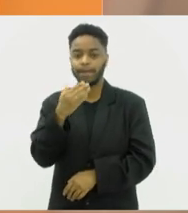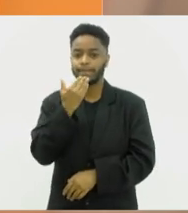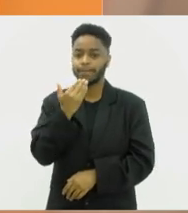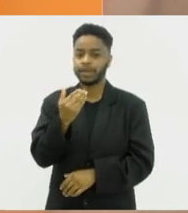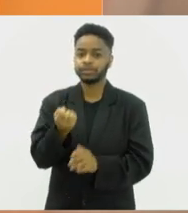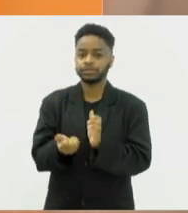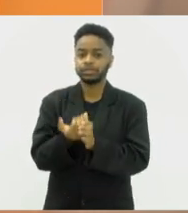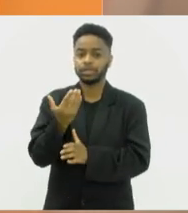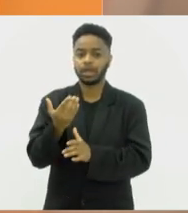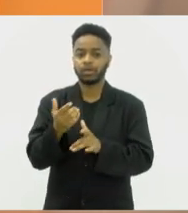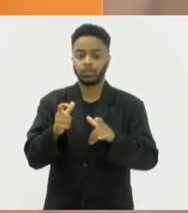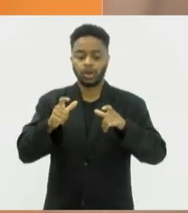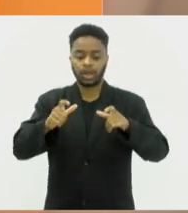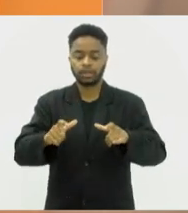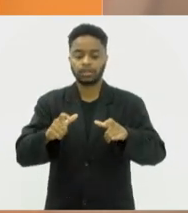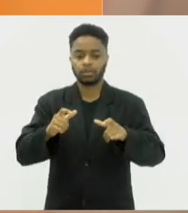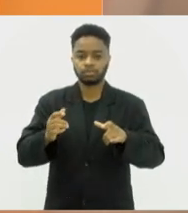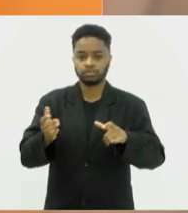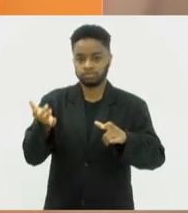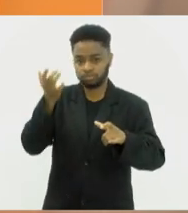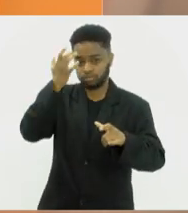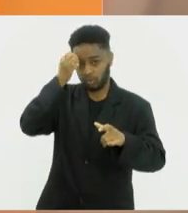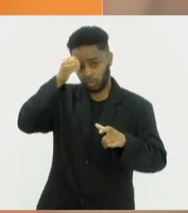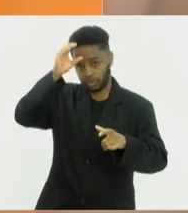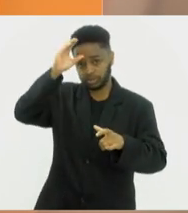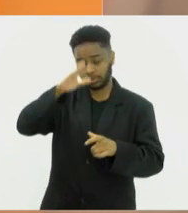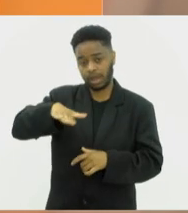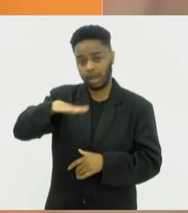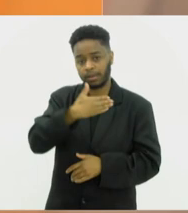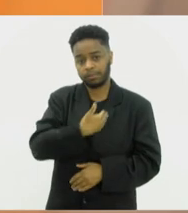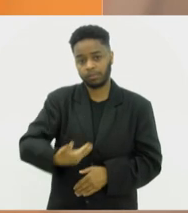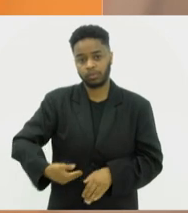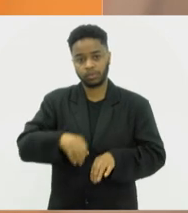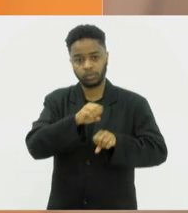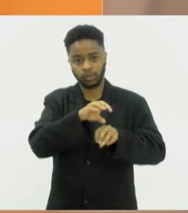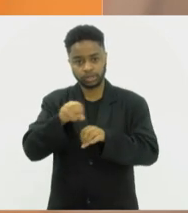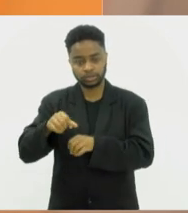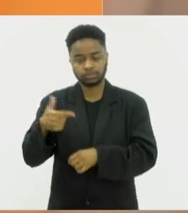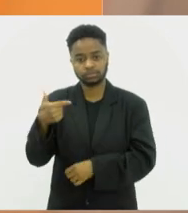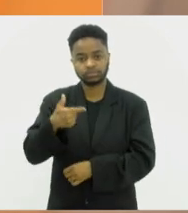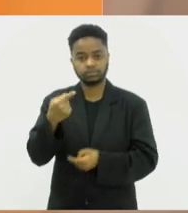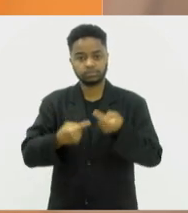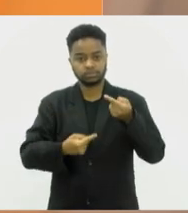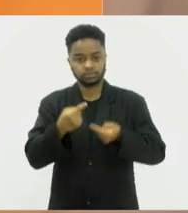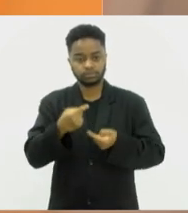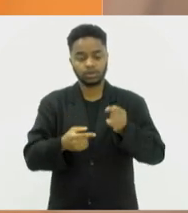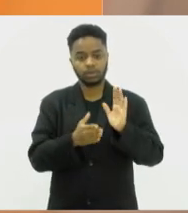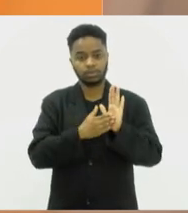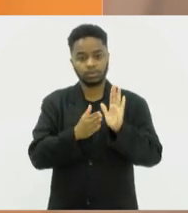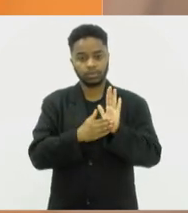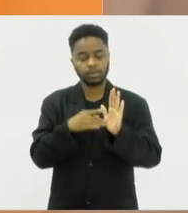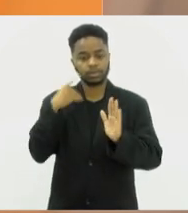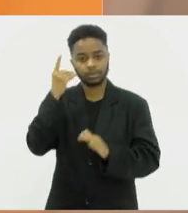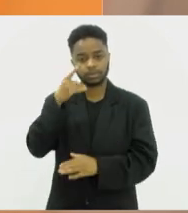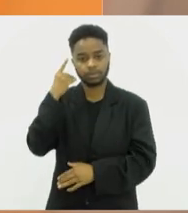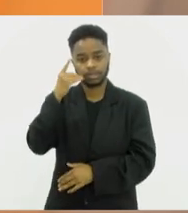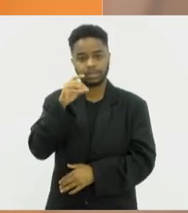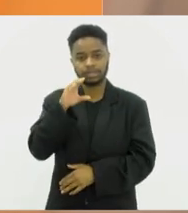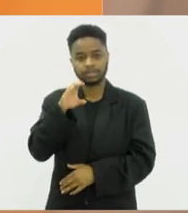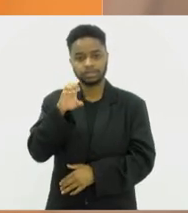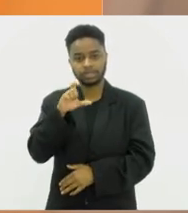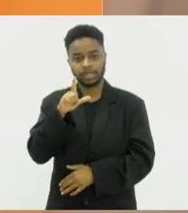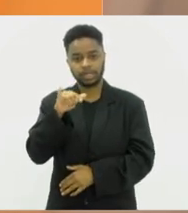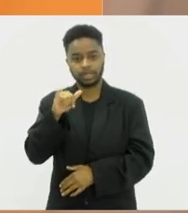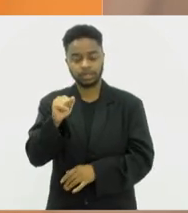do Cartão do Saber na Rede Pública de Educação do Estado. Em segunda discussão, proposta das deputadas Célia